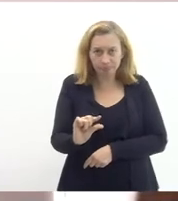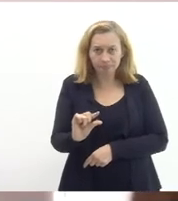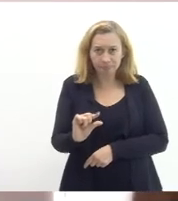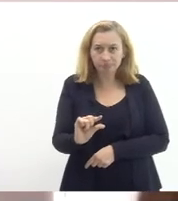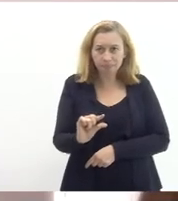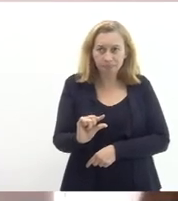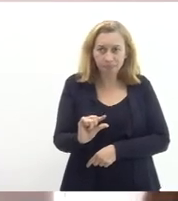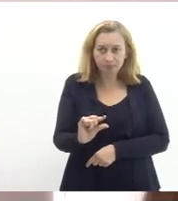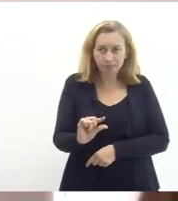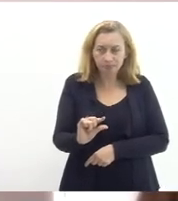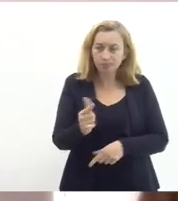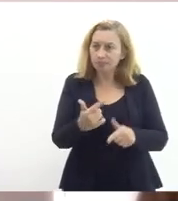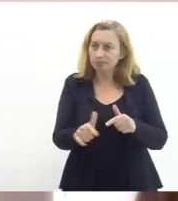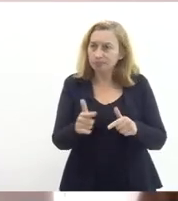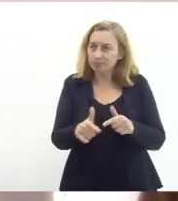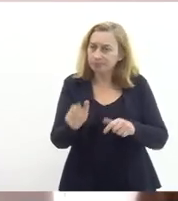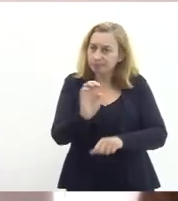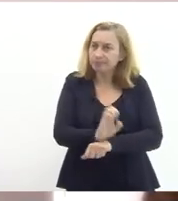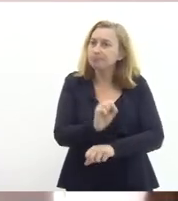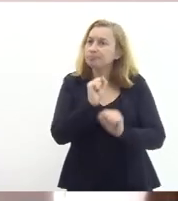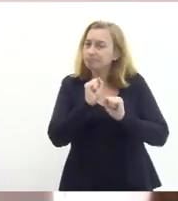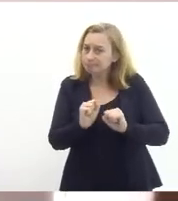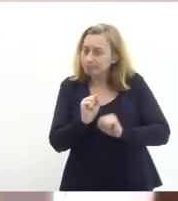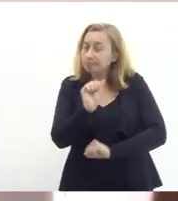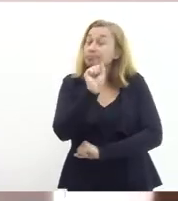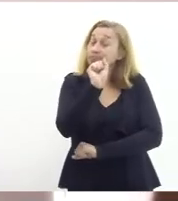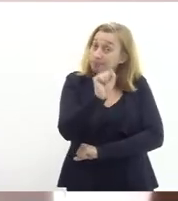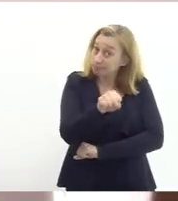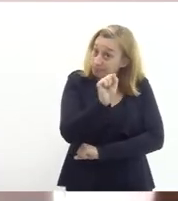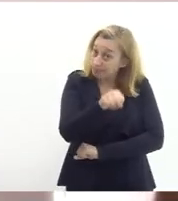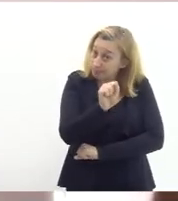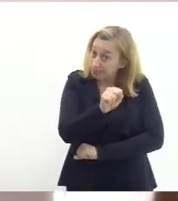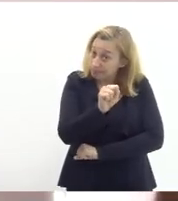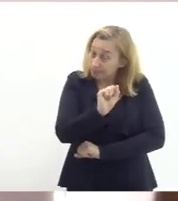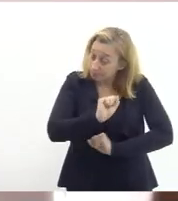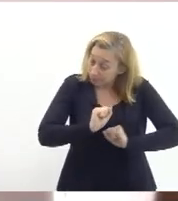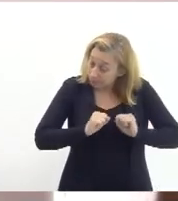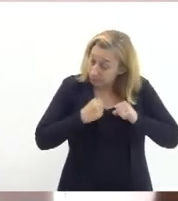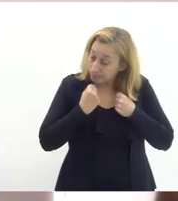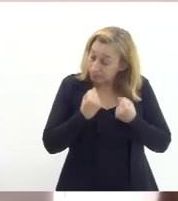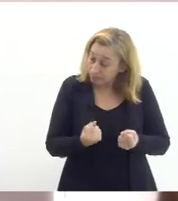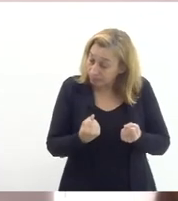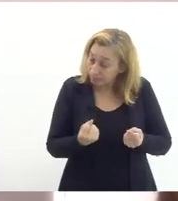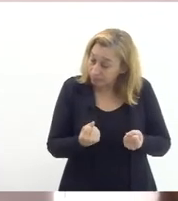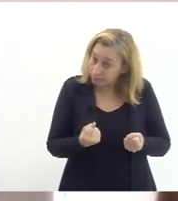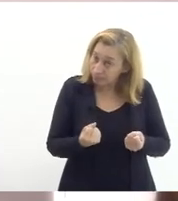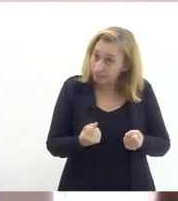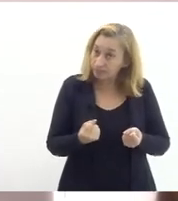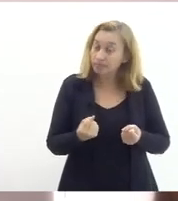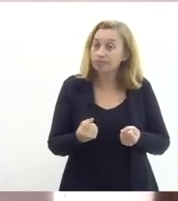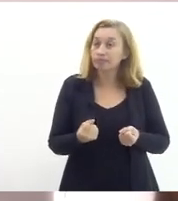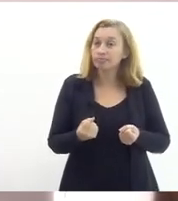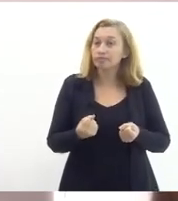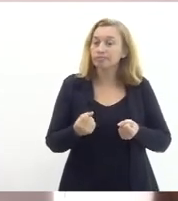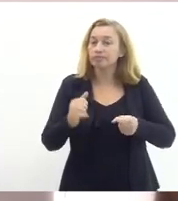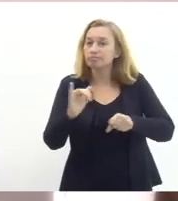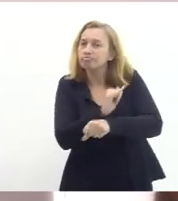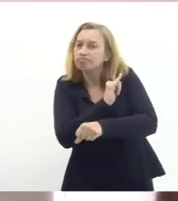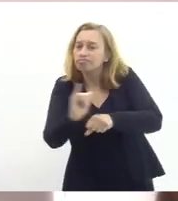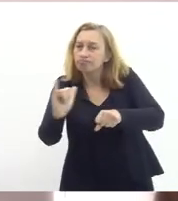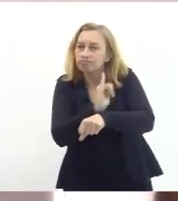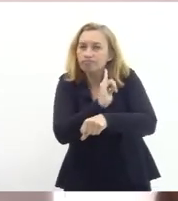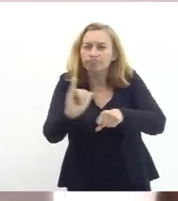tamanho do Estado Flávio para que ele pudesse aí sim se dedicar às chamadas funções estratégicas